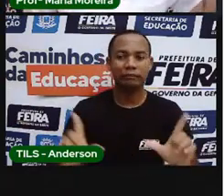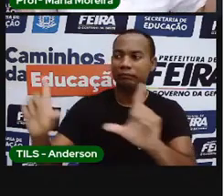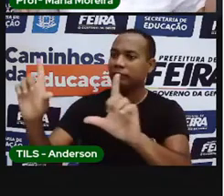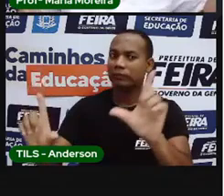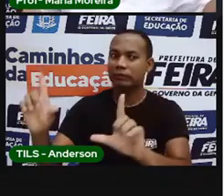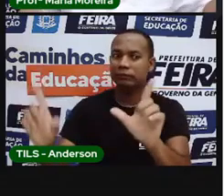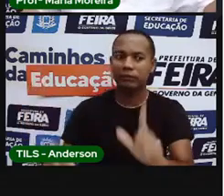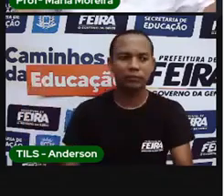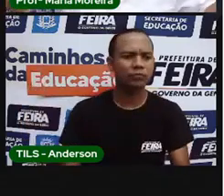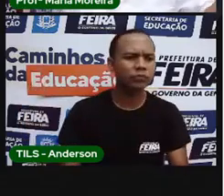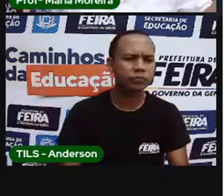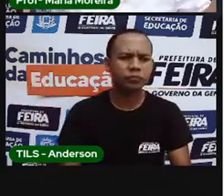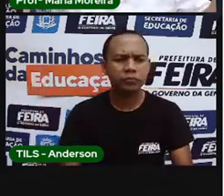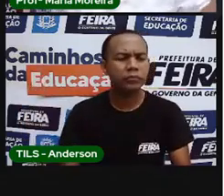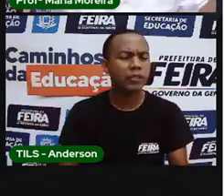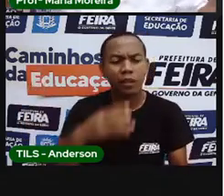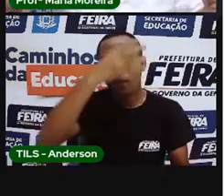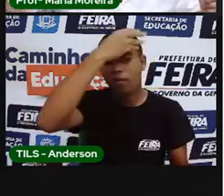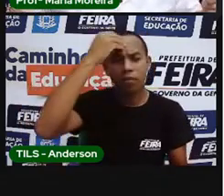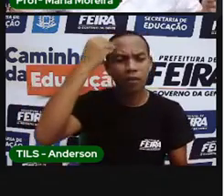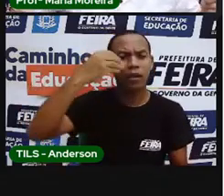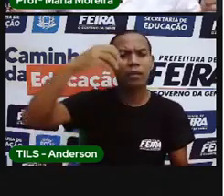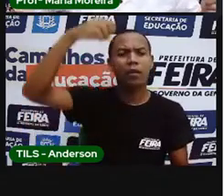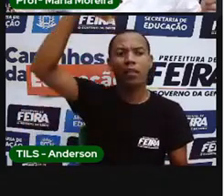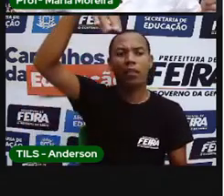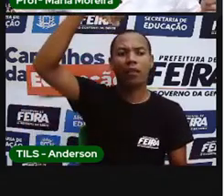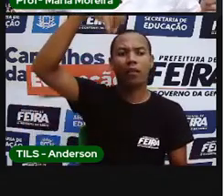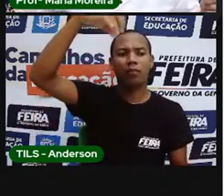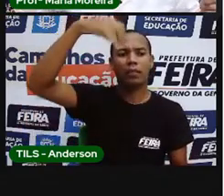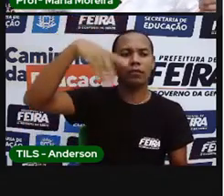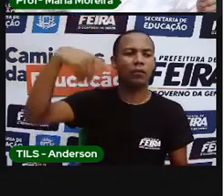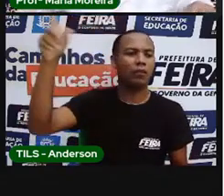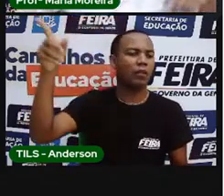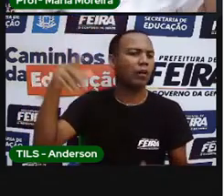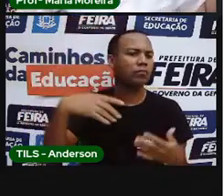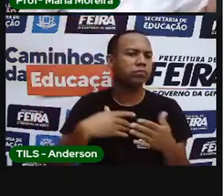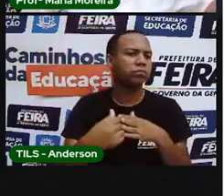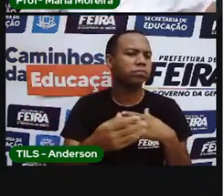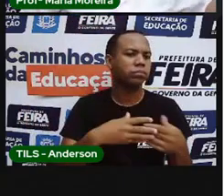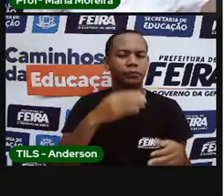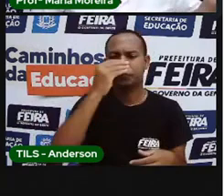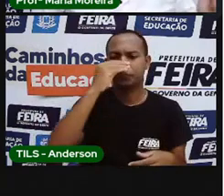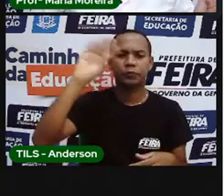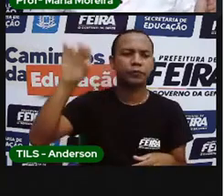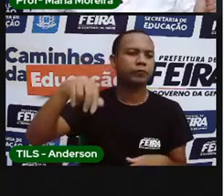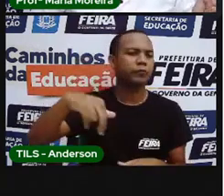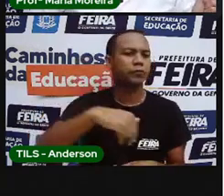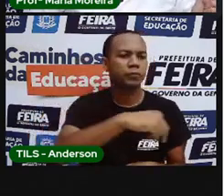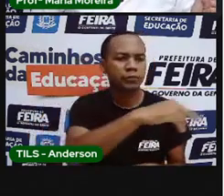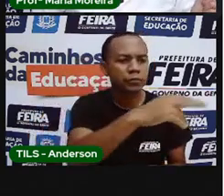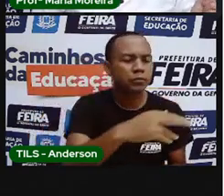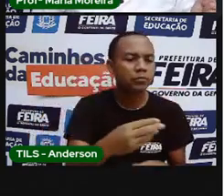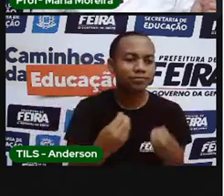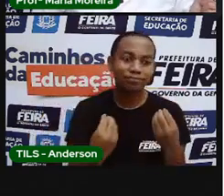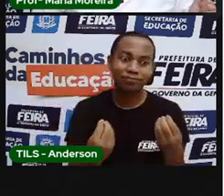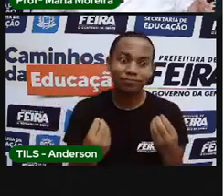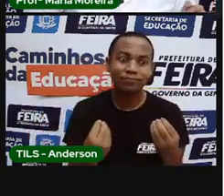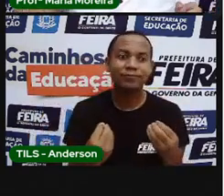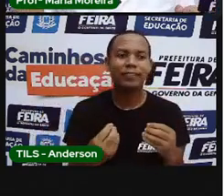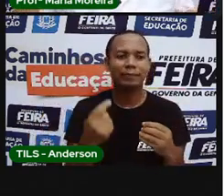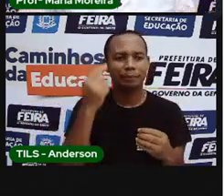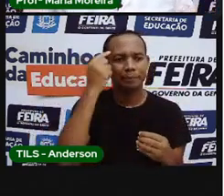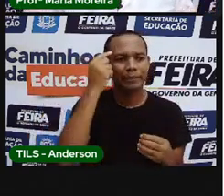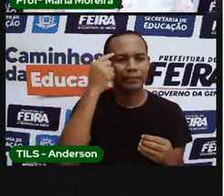ligada porque tá na cozinha. Esquece a lâmpada do quarto a sexto, tá em outro cômodo da casa, não é isso?